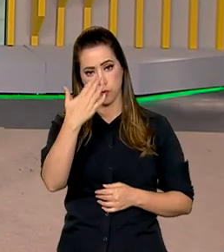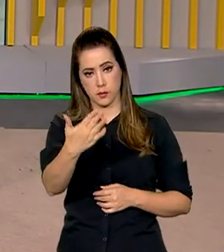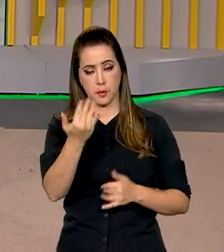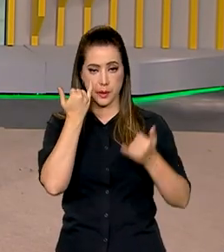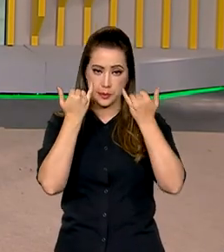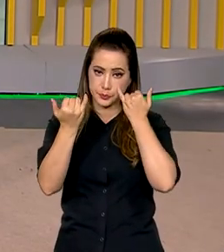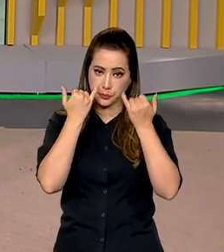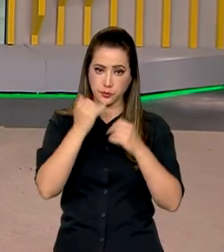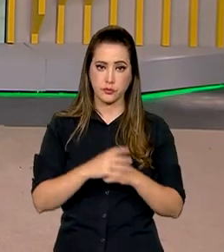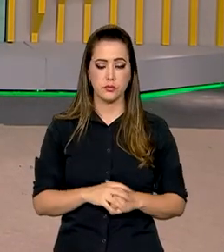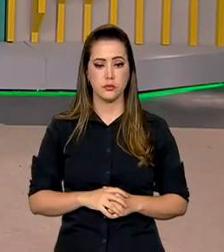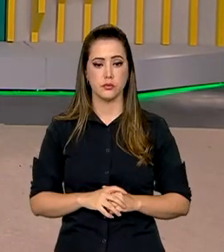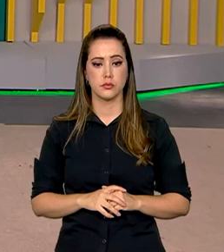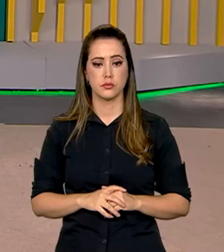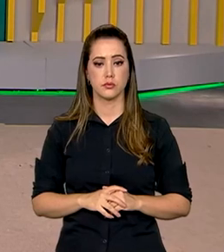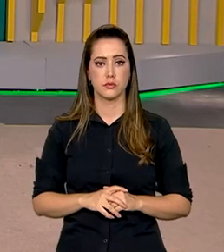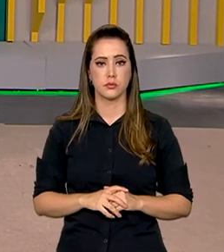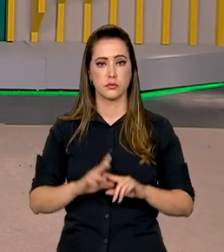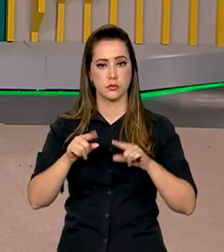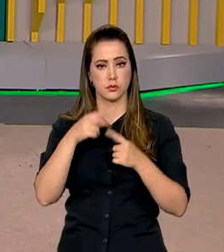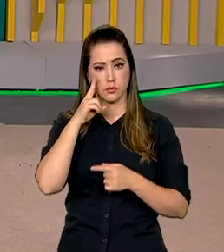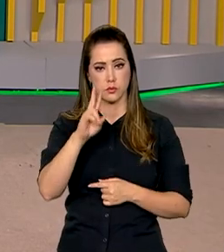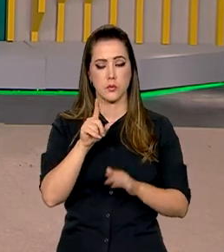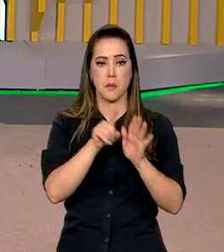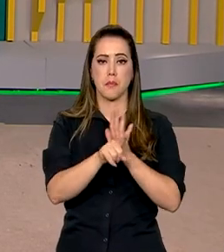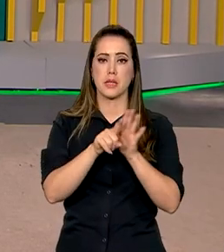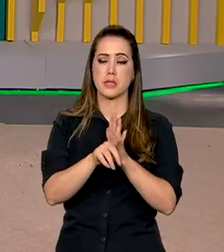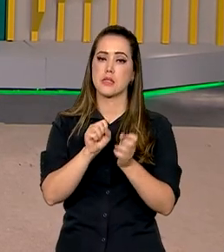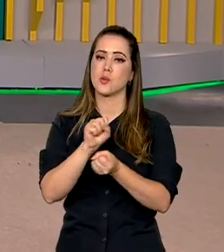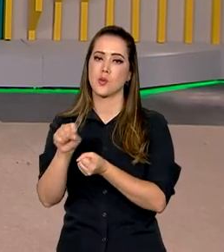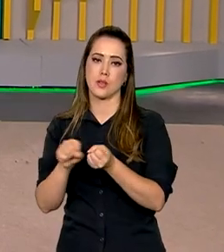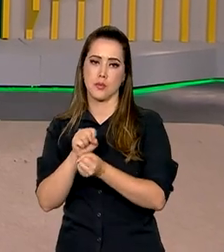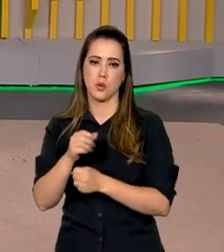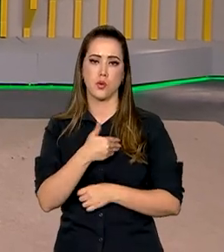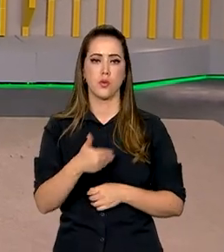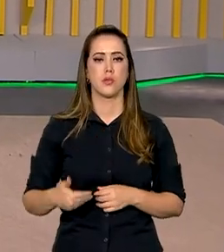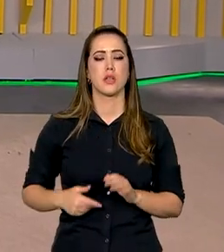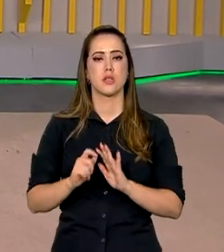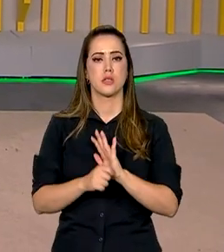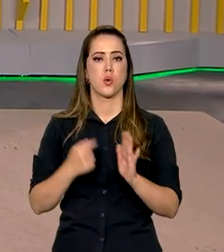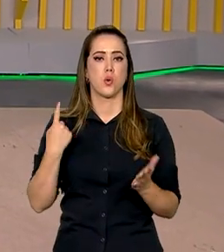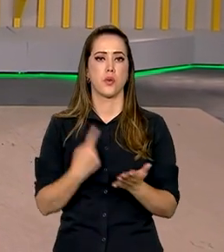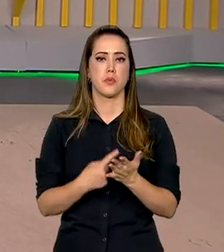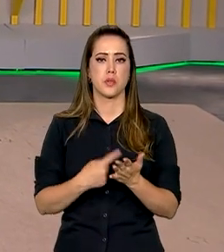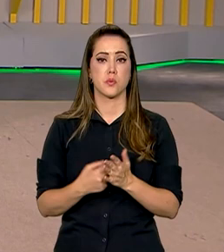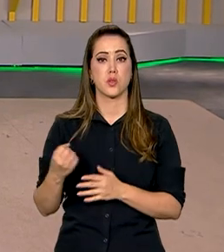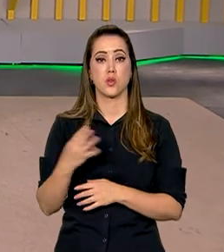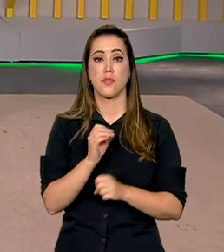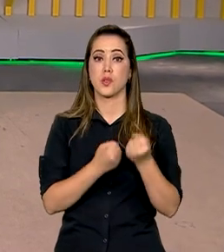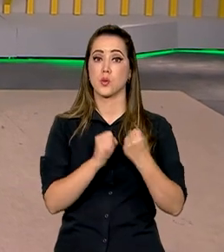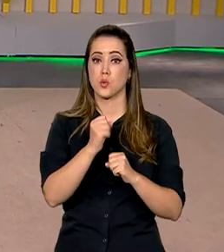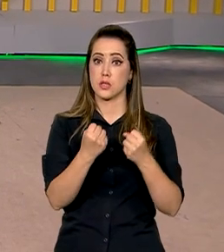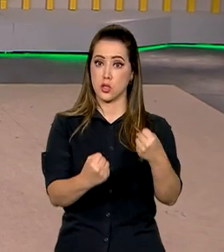pelas informações. A seguir, pesquisa e sustentabilidade. O governo assina acordo para modernizar a